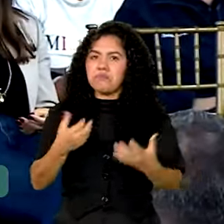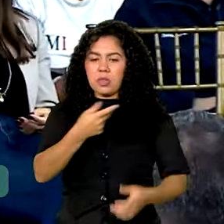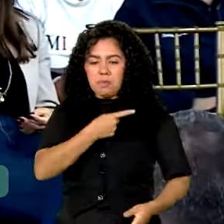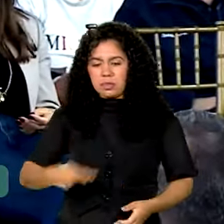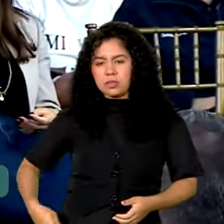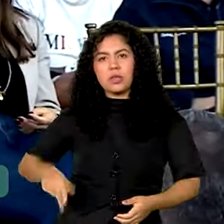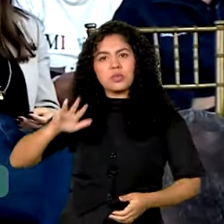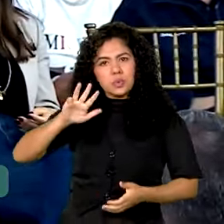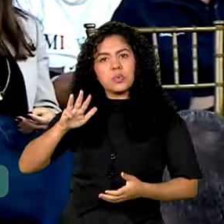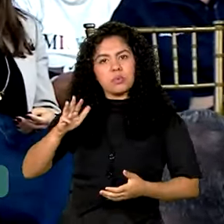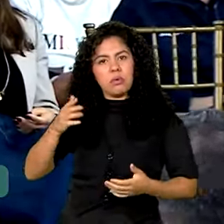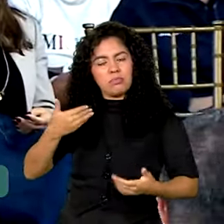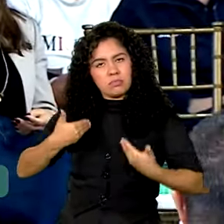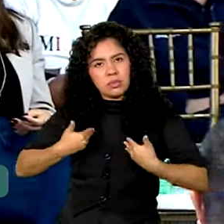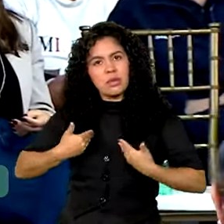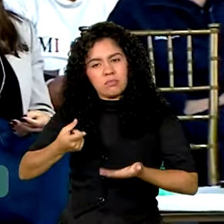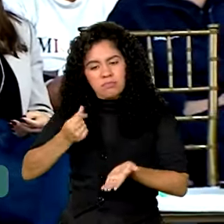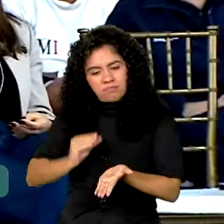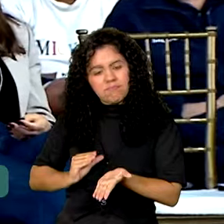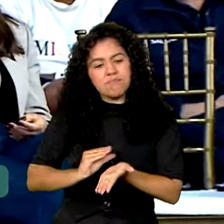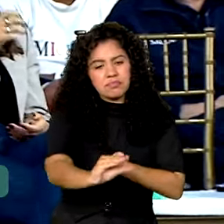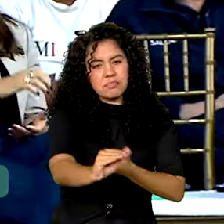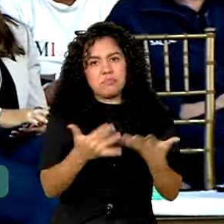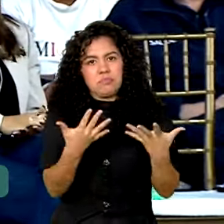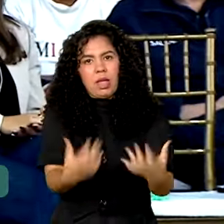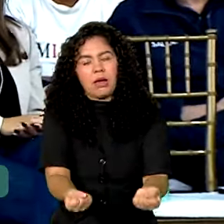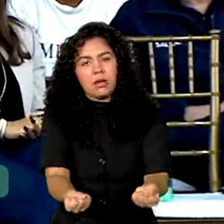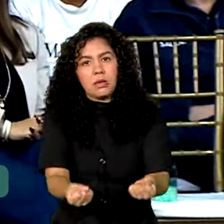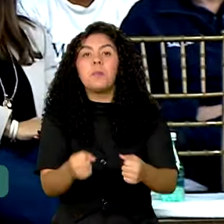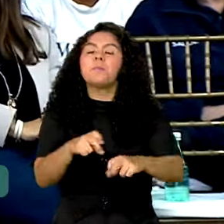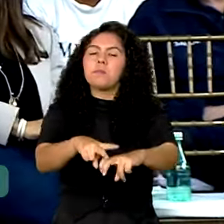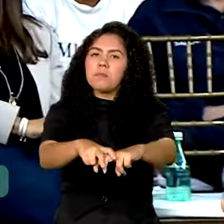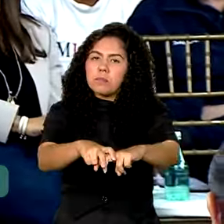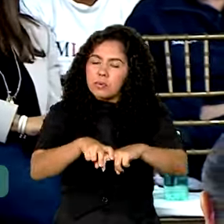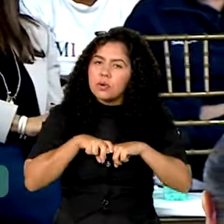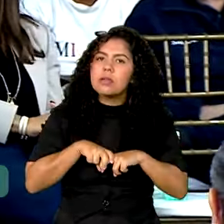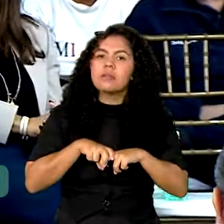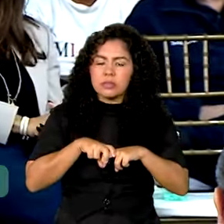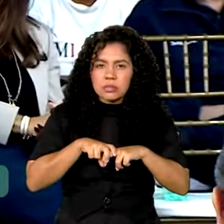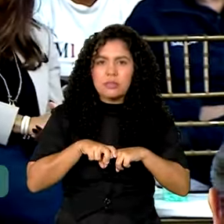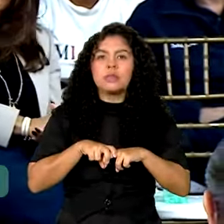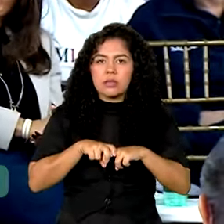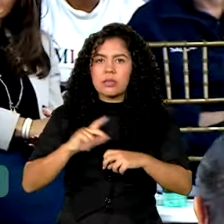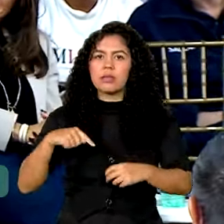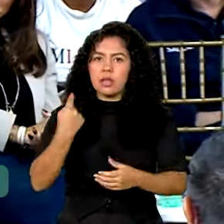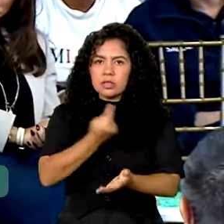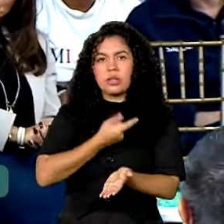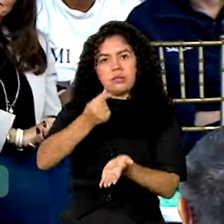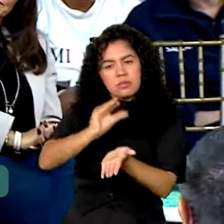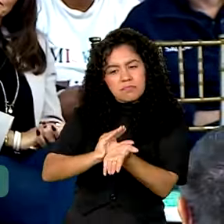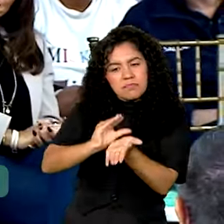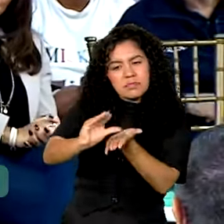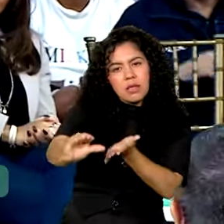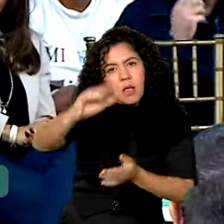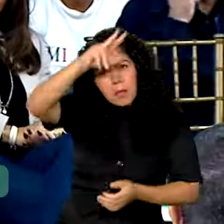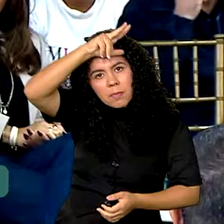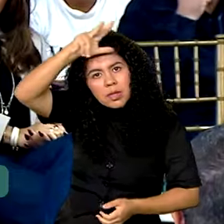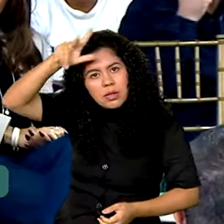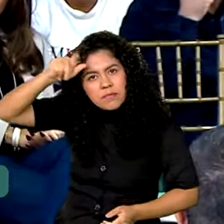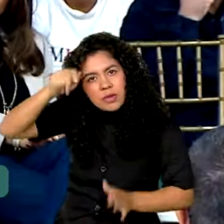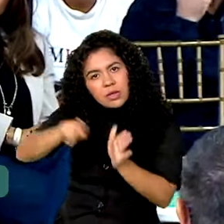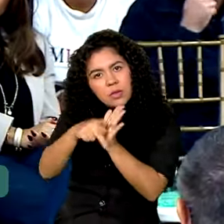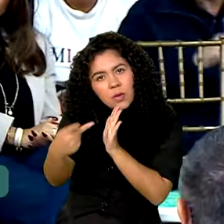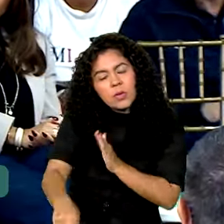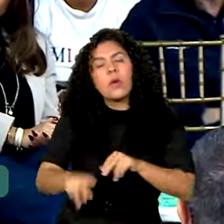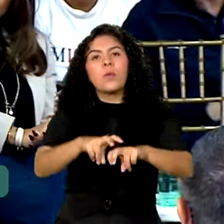da República deixar de passar dinheiro. É por isso que a gente passa dinheiro para a Prefeitura. É por isso que a